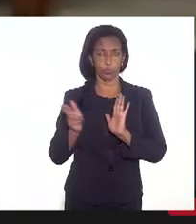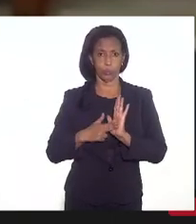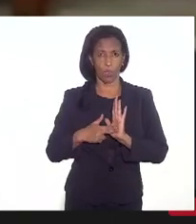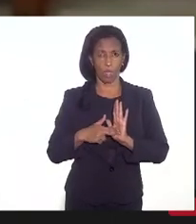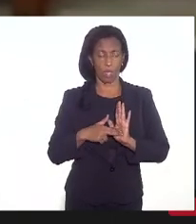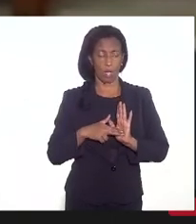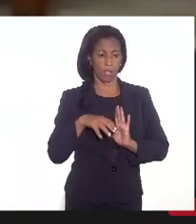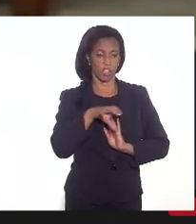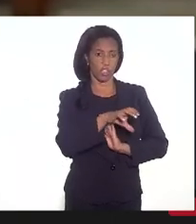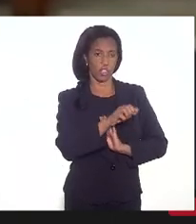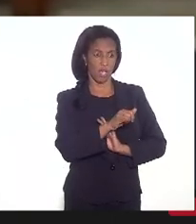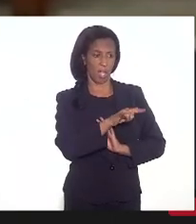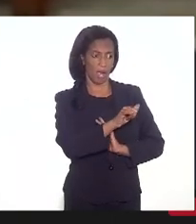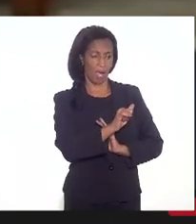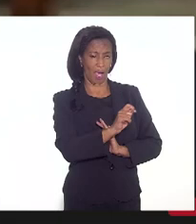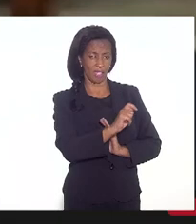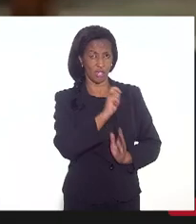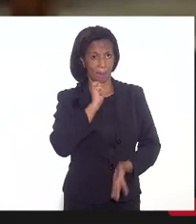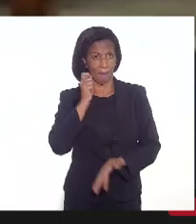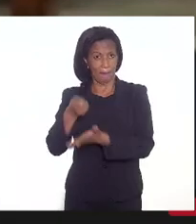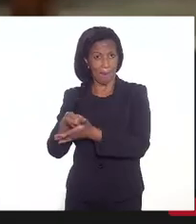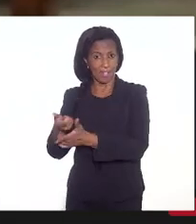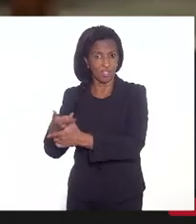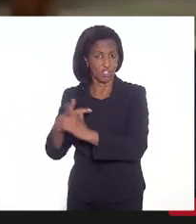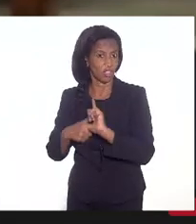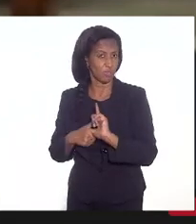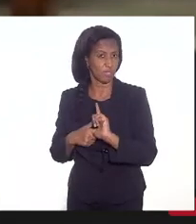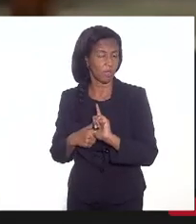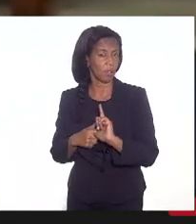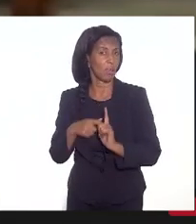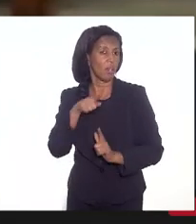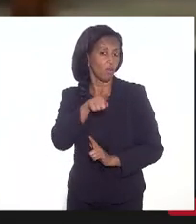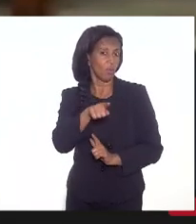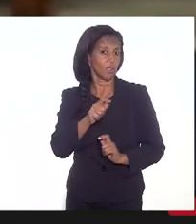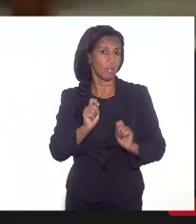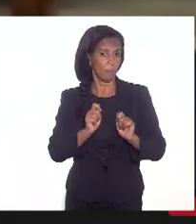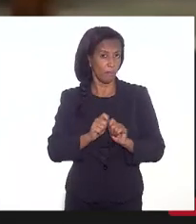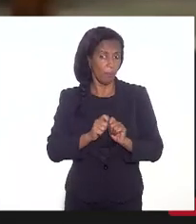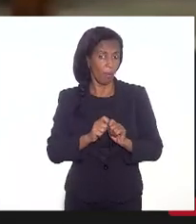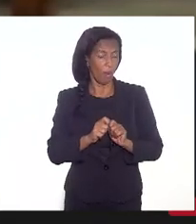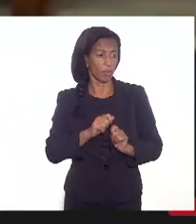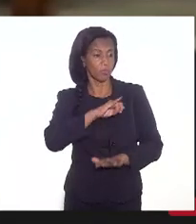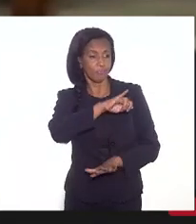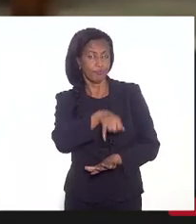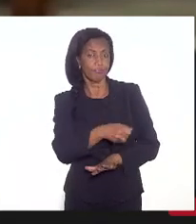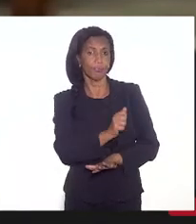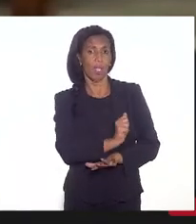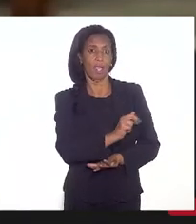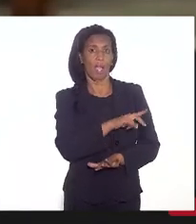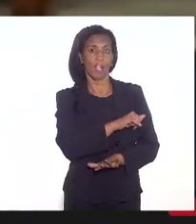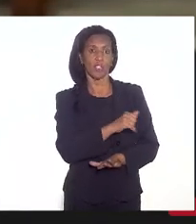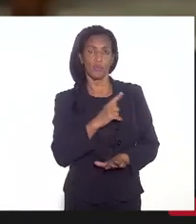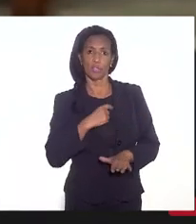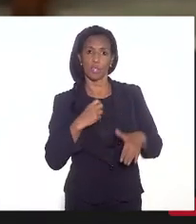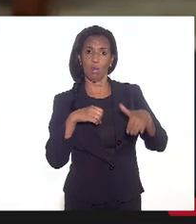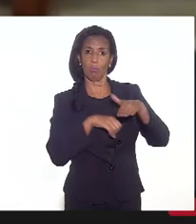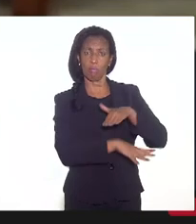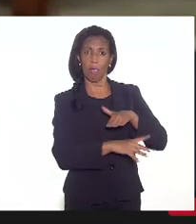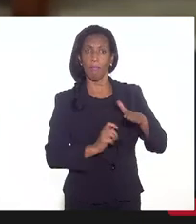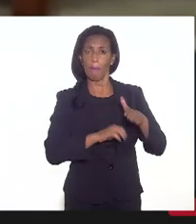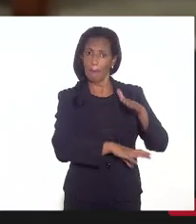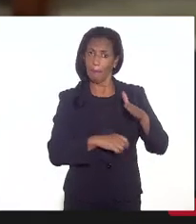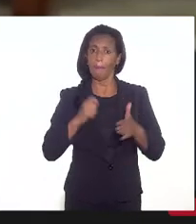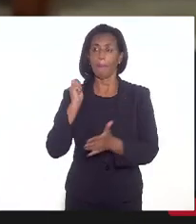caixa positivo que te permita pagar a dívida, você pode se fazer valer dos ativos existentes para pagar a dívida.